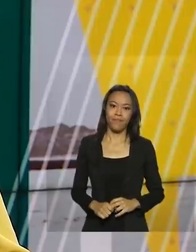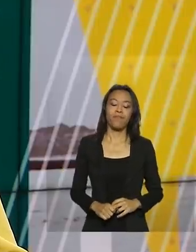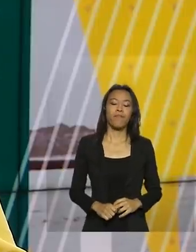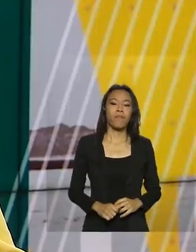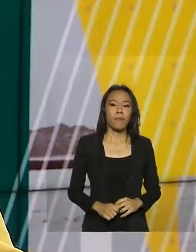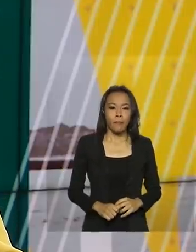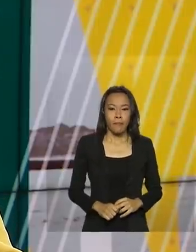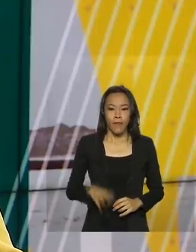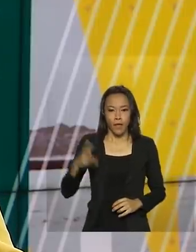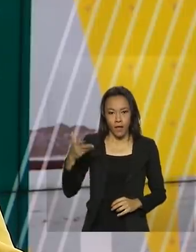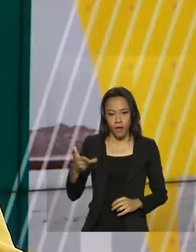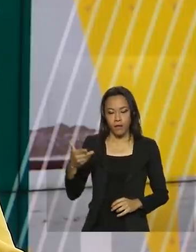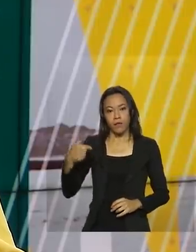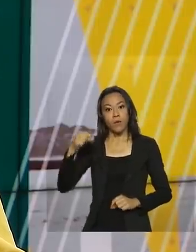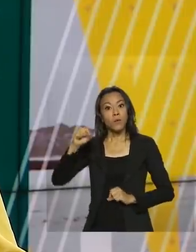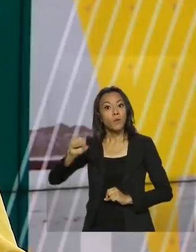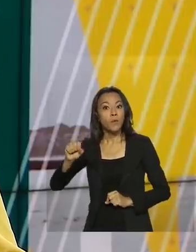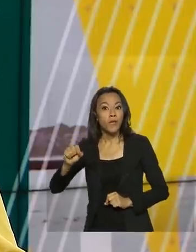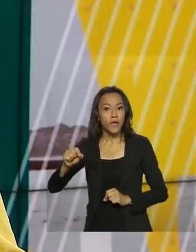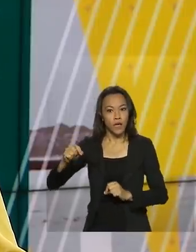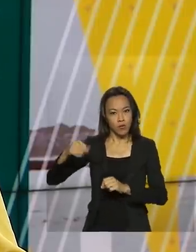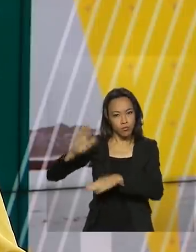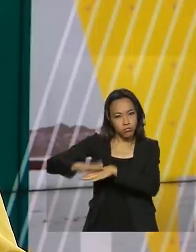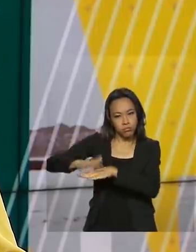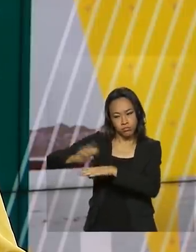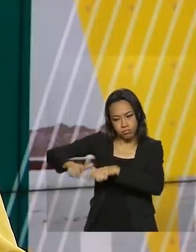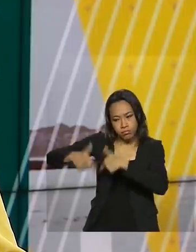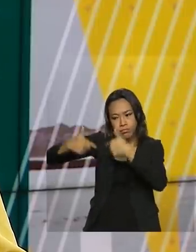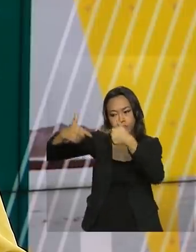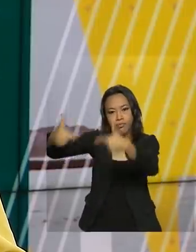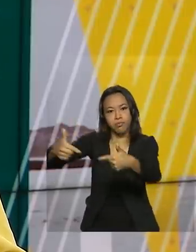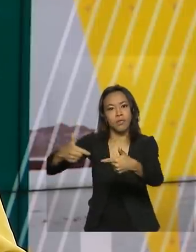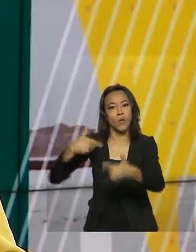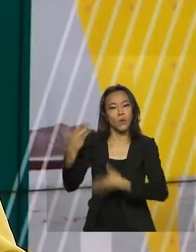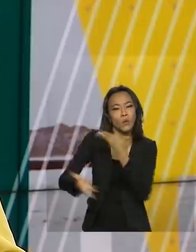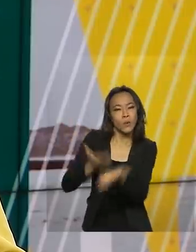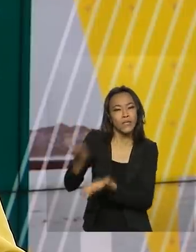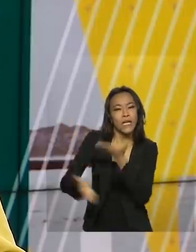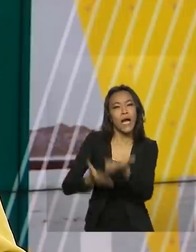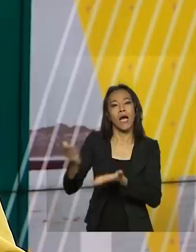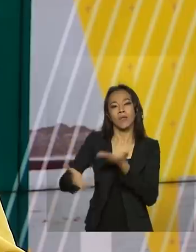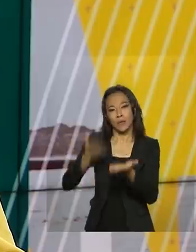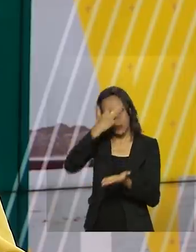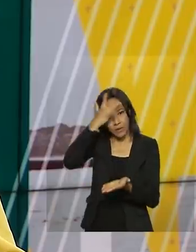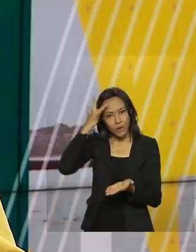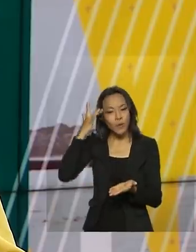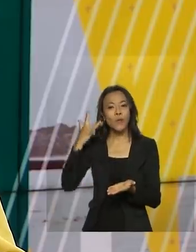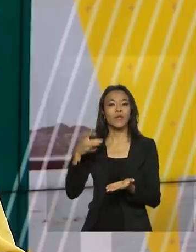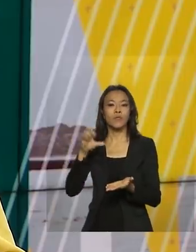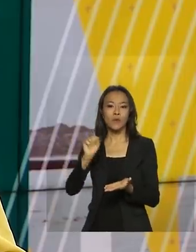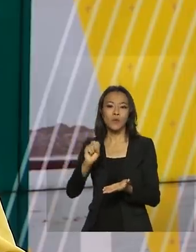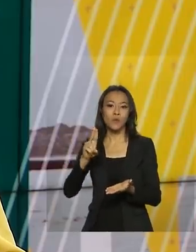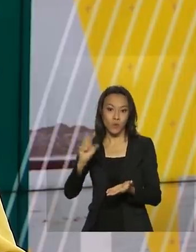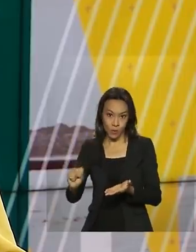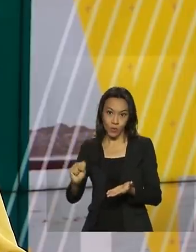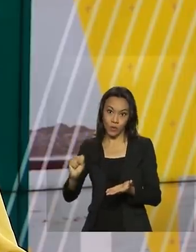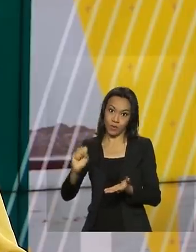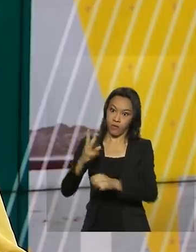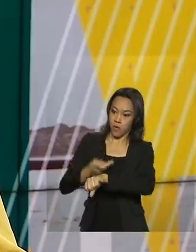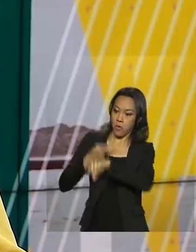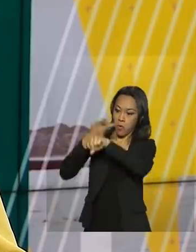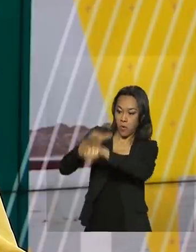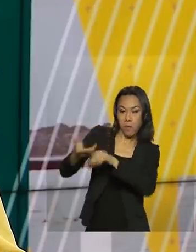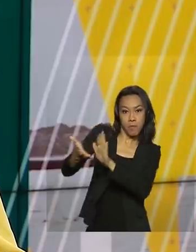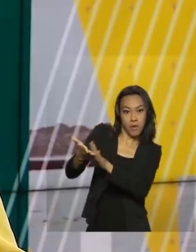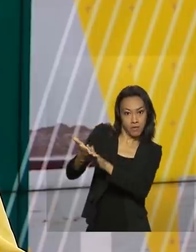As iniciativas que se destacaram na rede SUS de cuidados à pessoa com deficiência foram premiadas pelo Ministério da Saúde. A